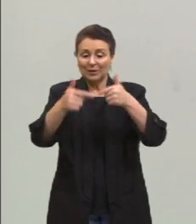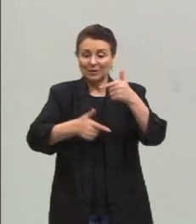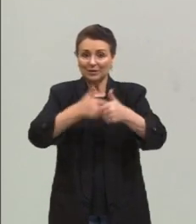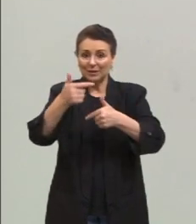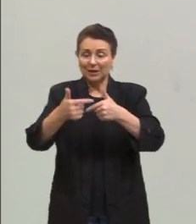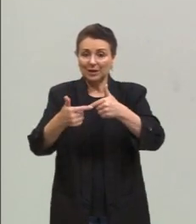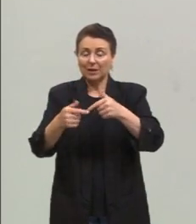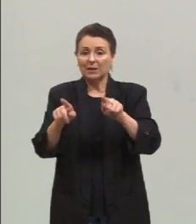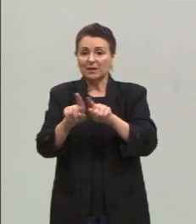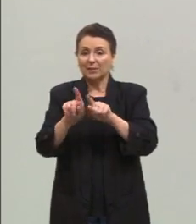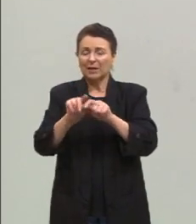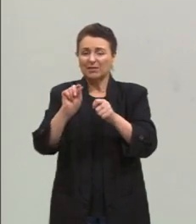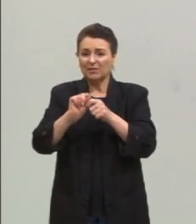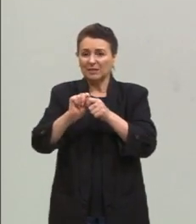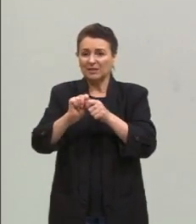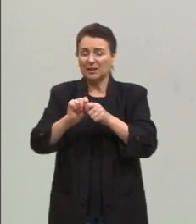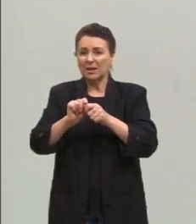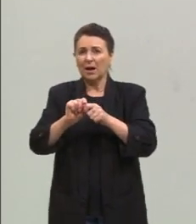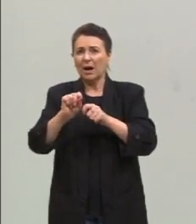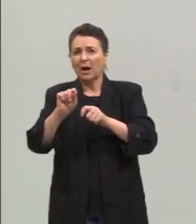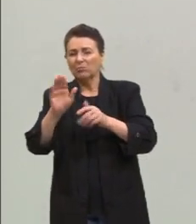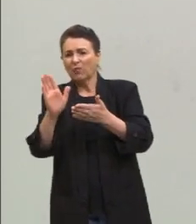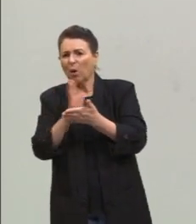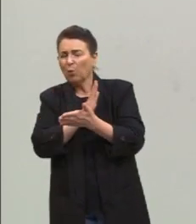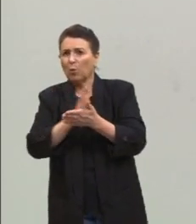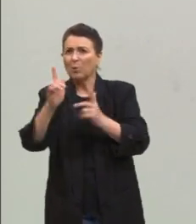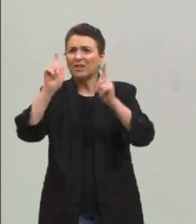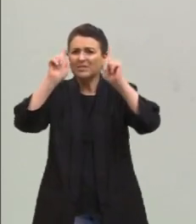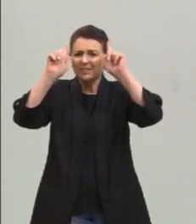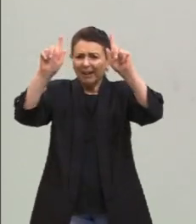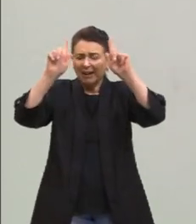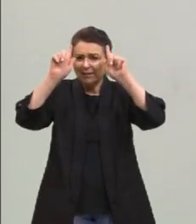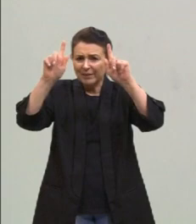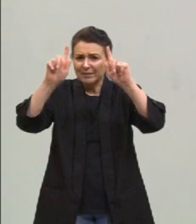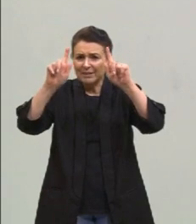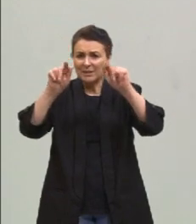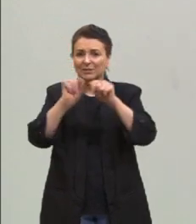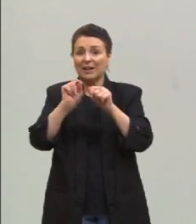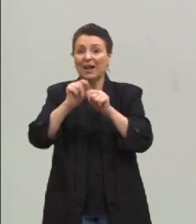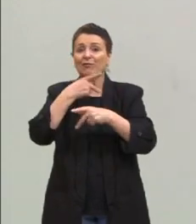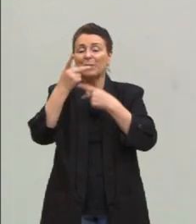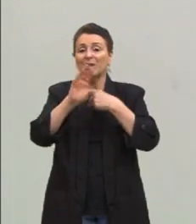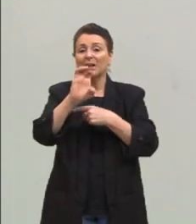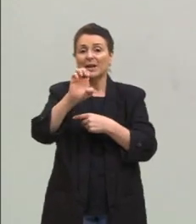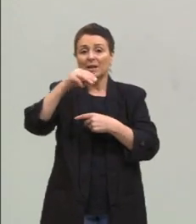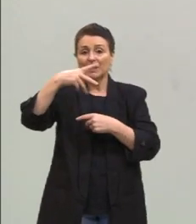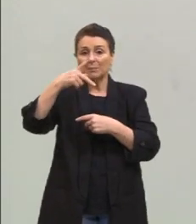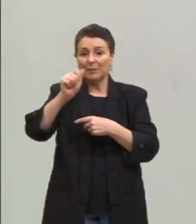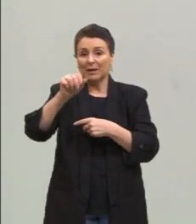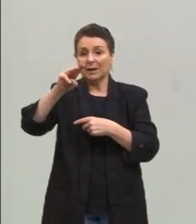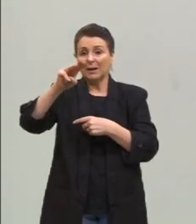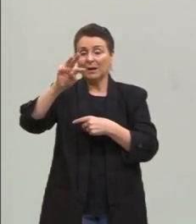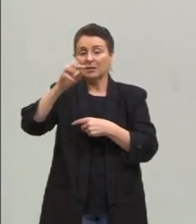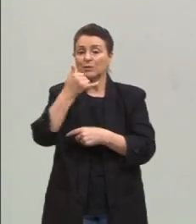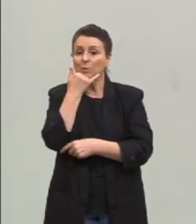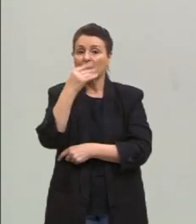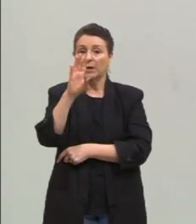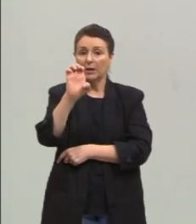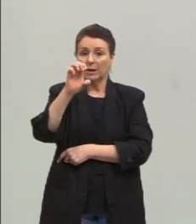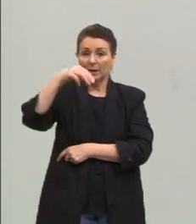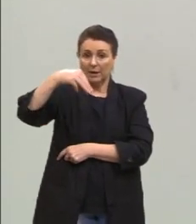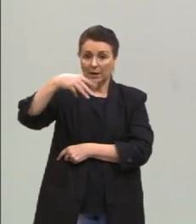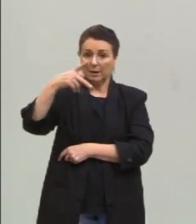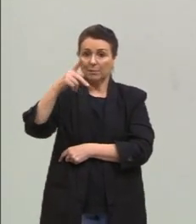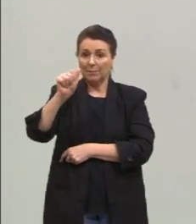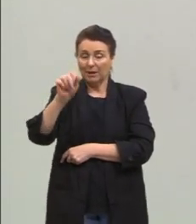ele fazia algumas greves, eles chamavam de empatar, empatamento. Eles iam lá, os próprios seringueiros, e se